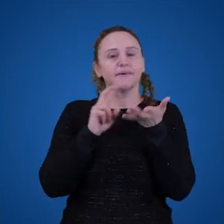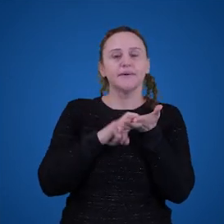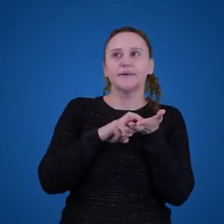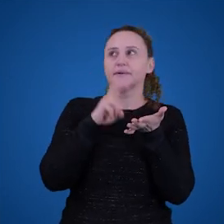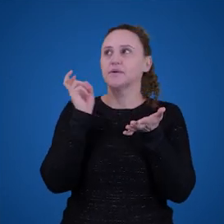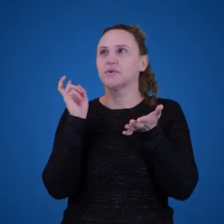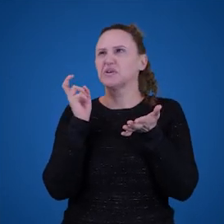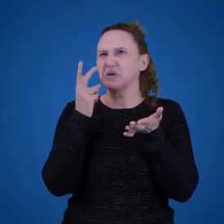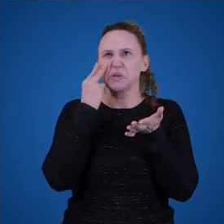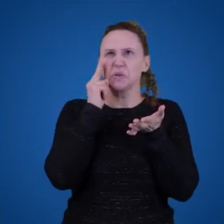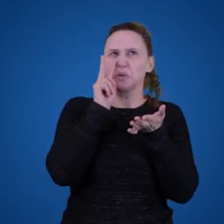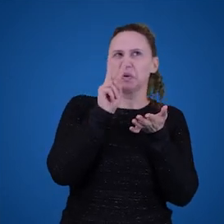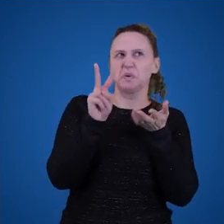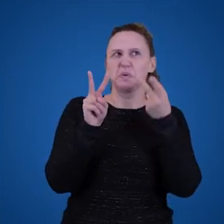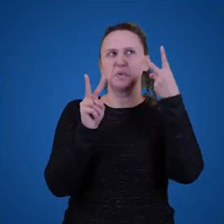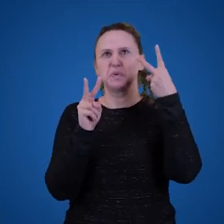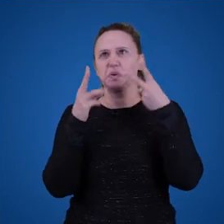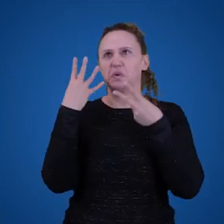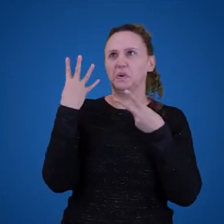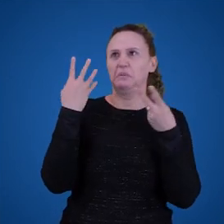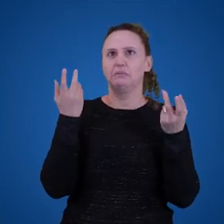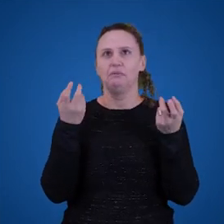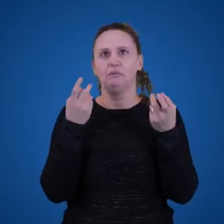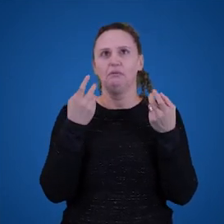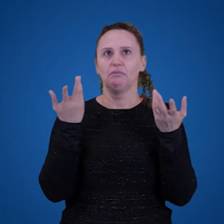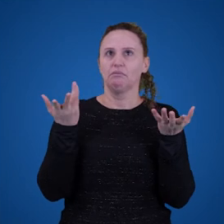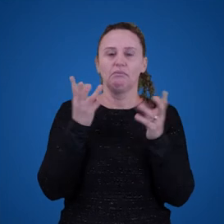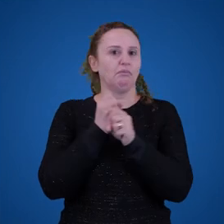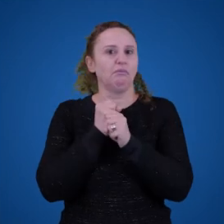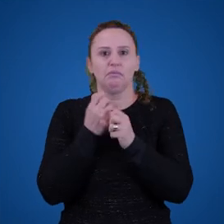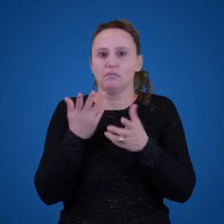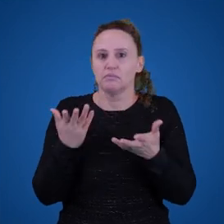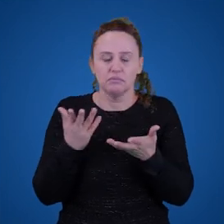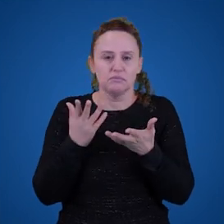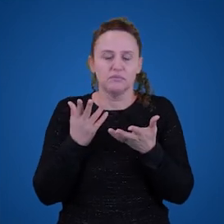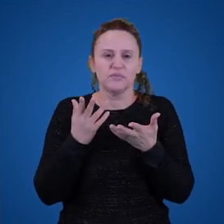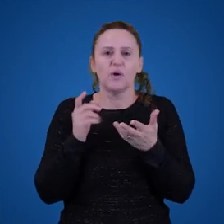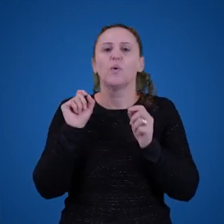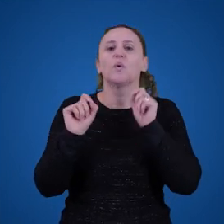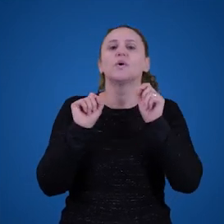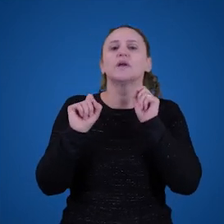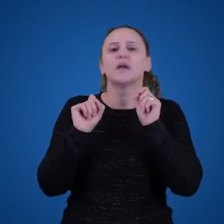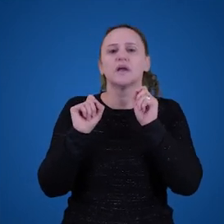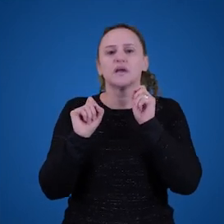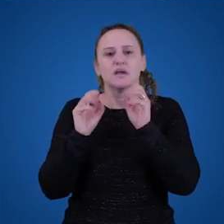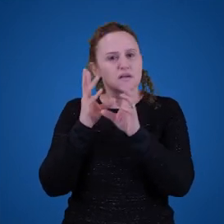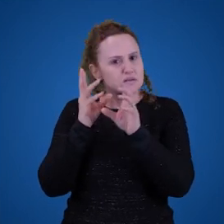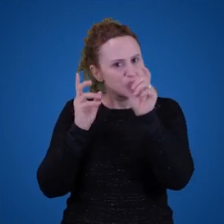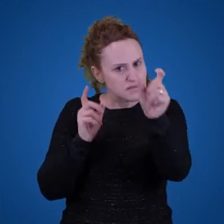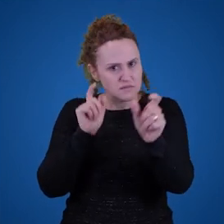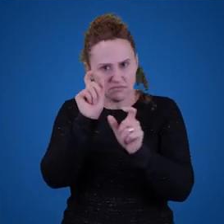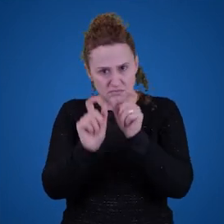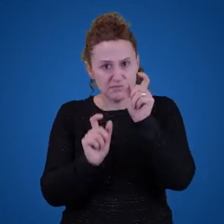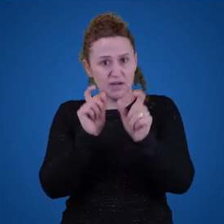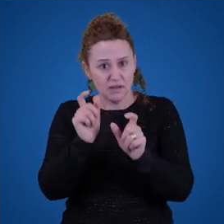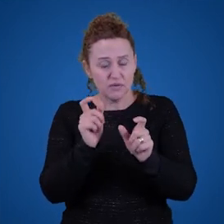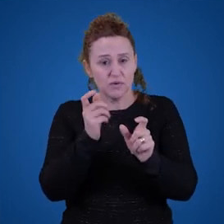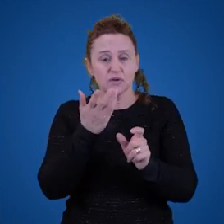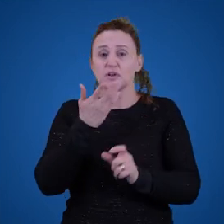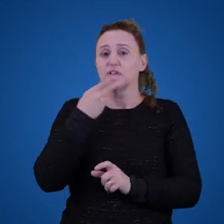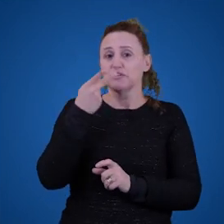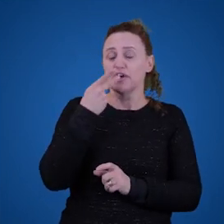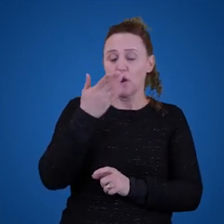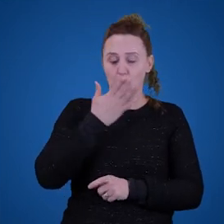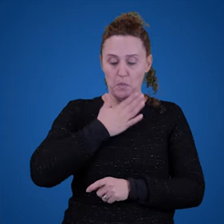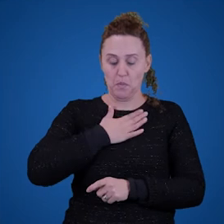Então, o que essas palavras estão referindo? Quando eu falo o meu cabelo preto, eu estou referindo o meu cabelo e o preto é o que, na